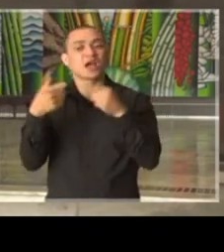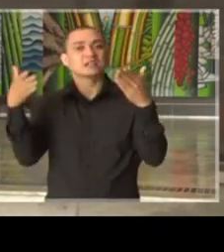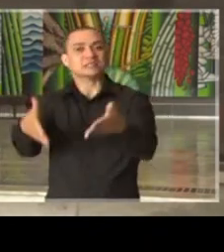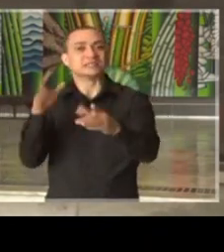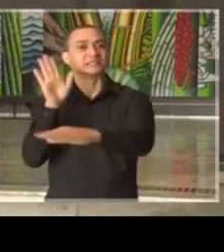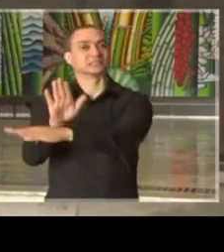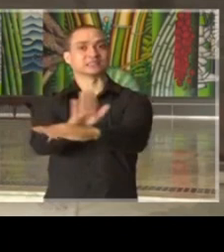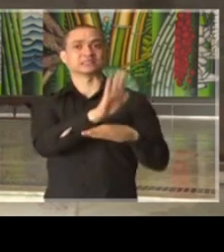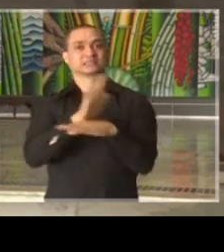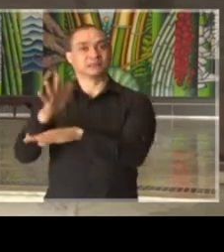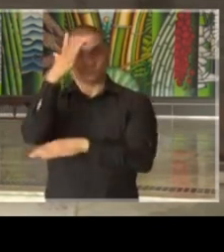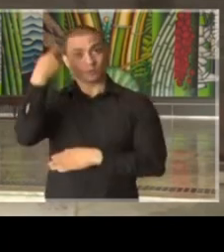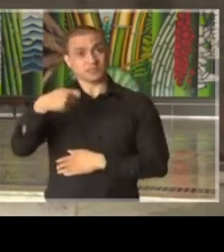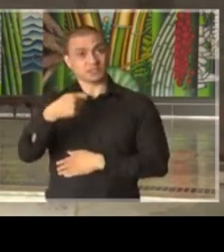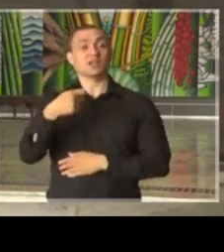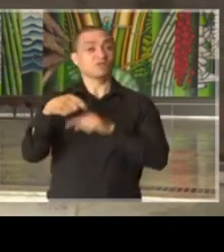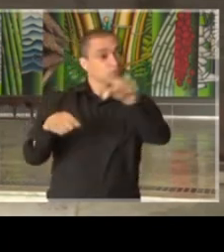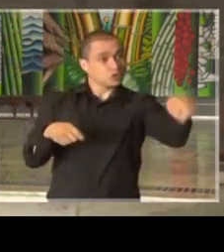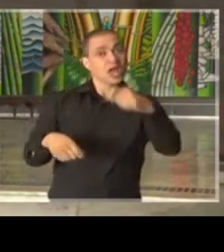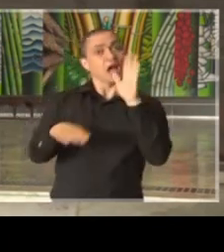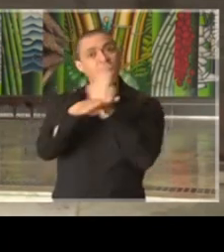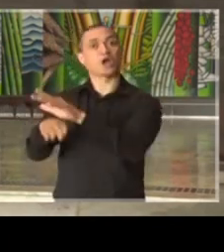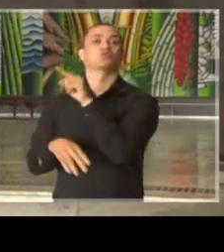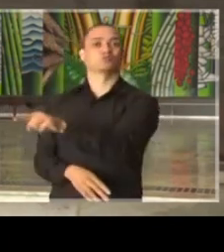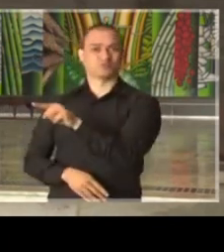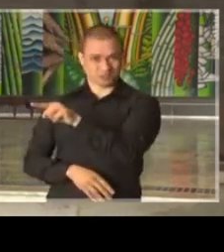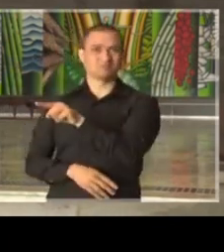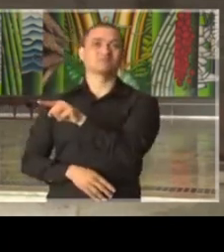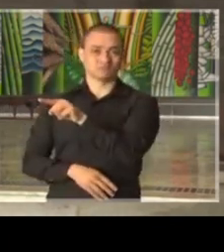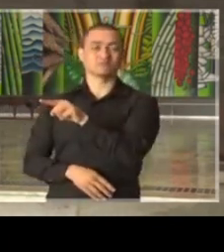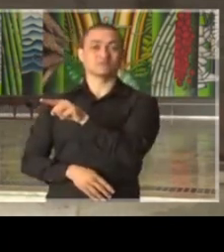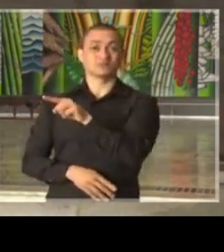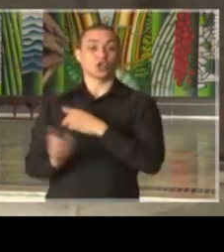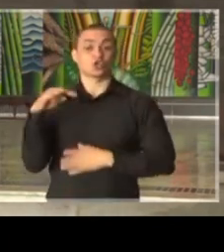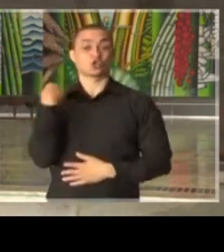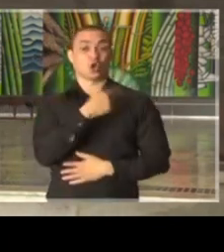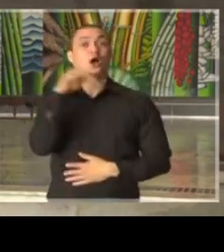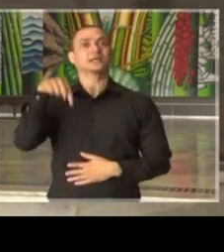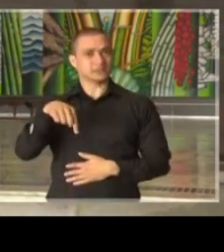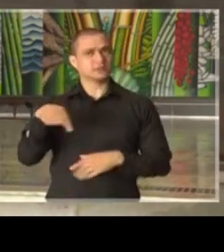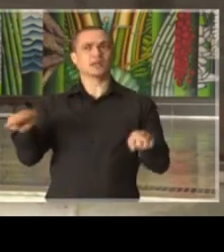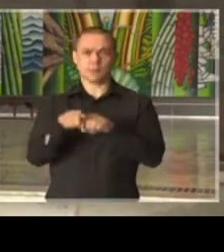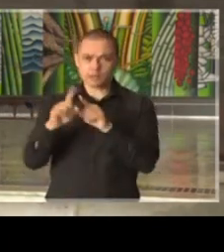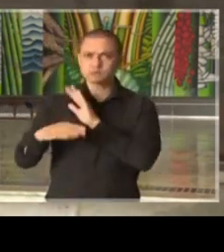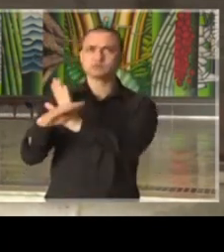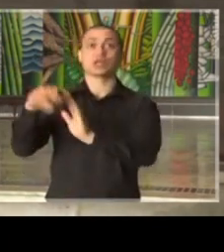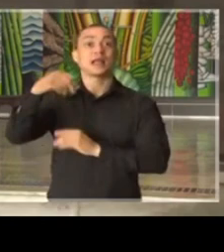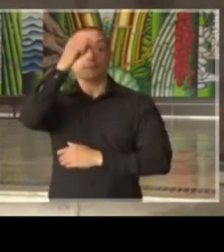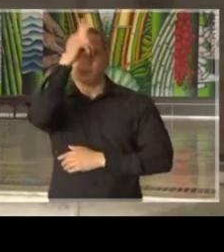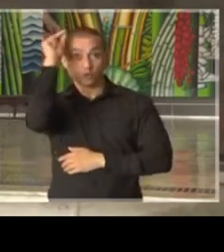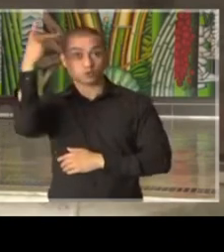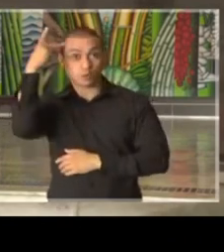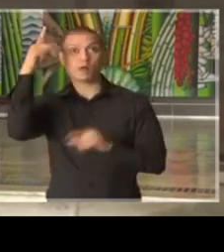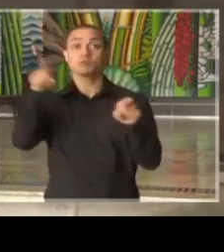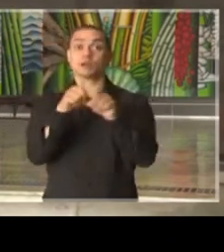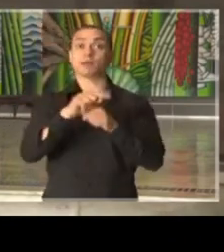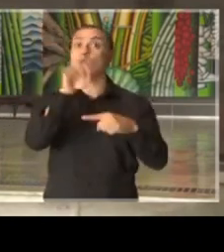precisa. Sejam solidários com estas pessoas. E nós aqui estamos sendo, no município e no Estado,